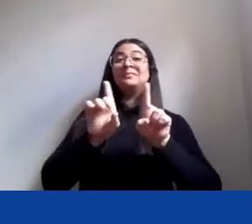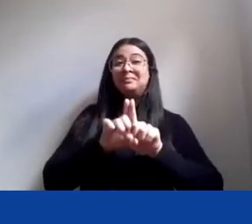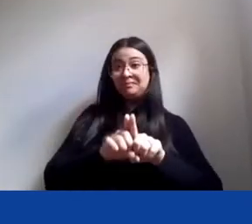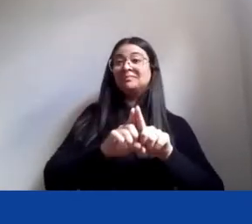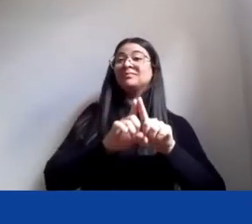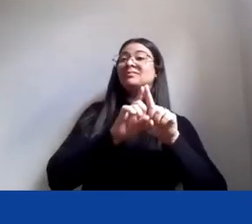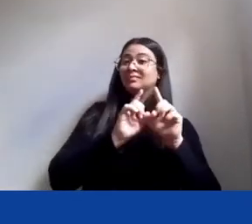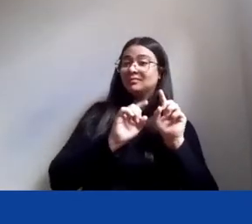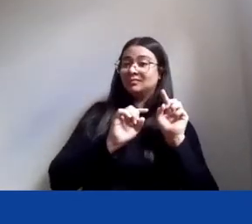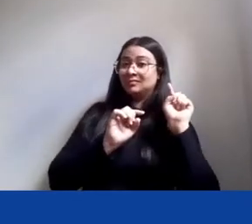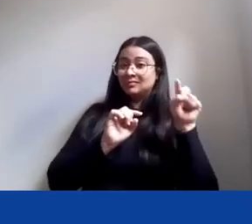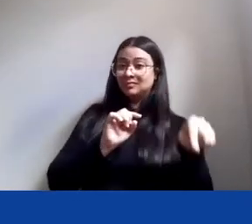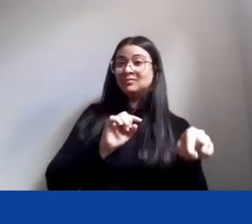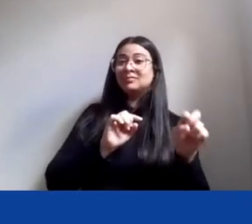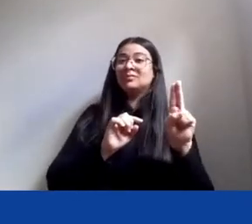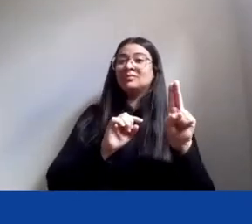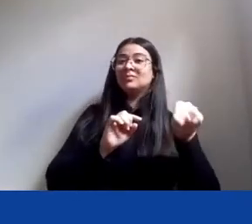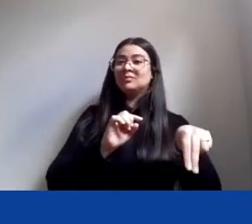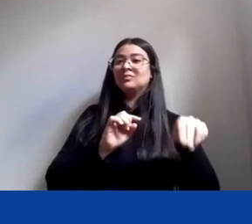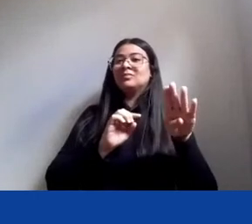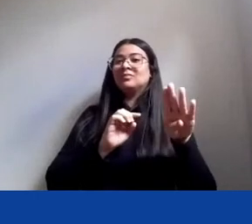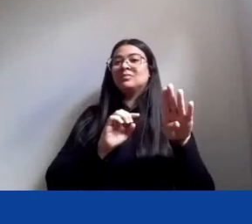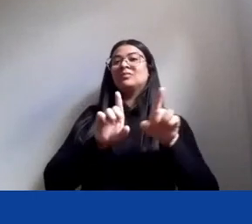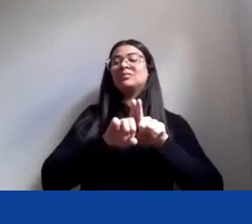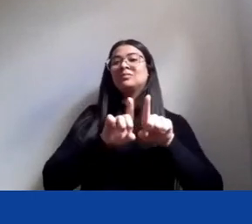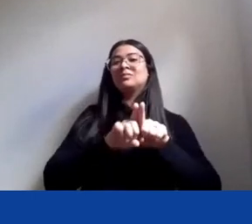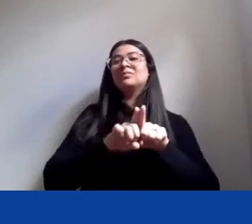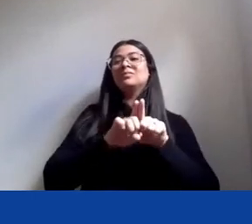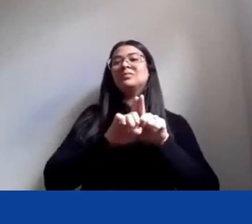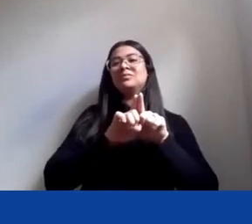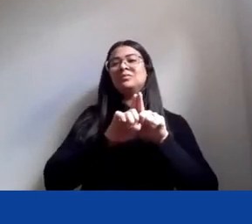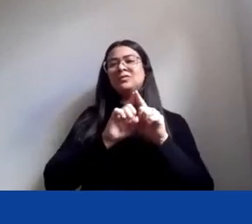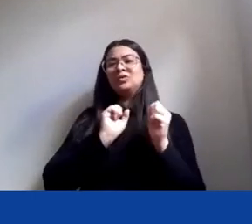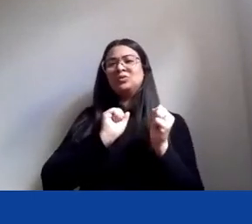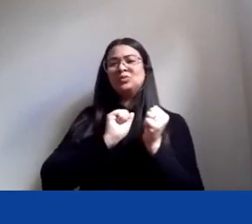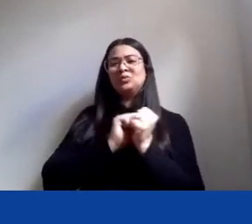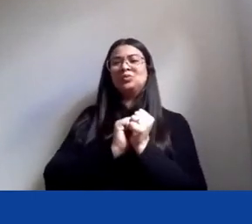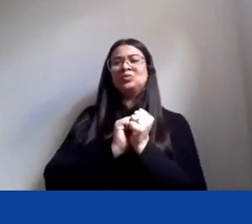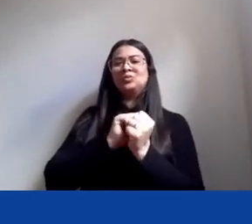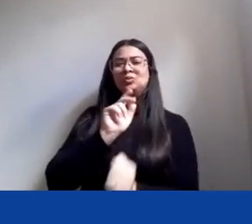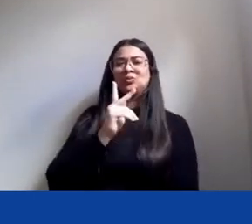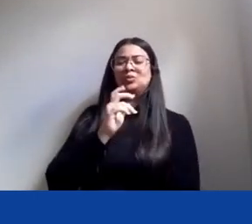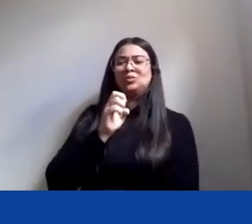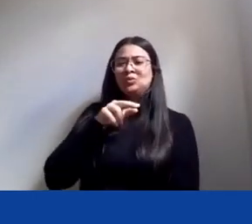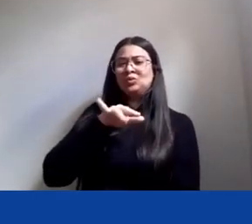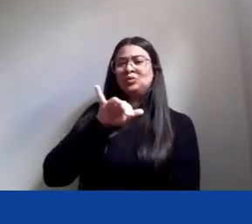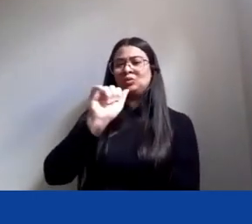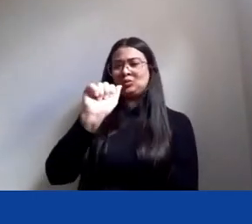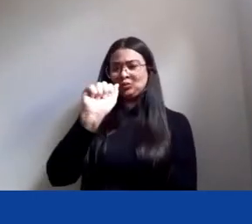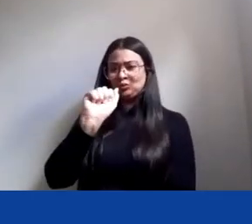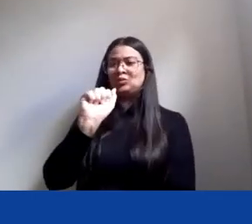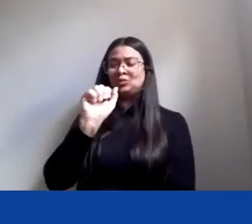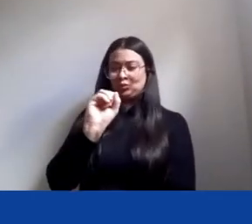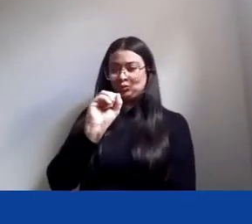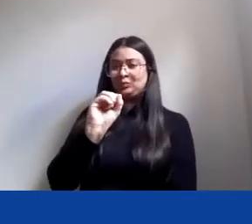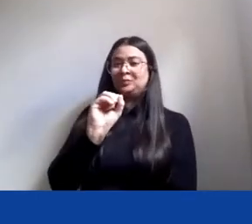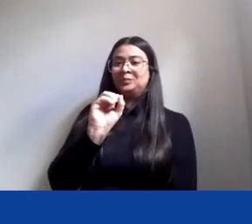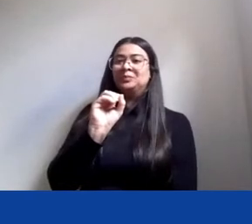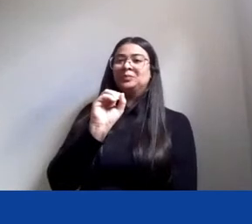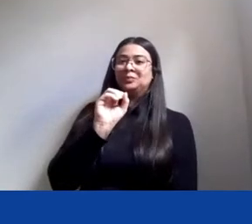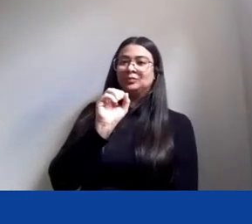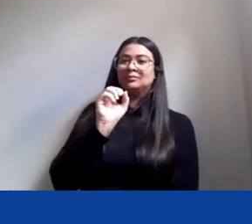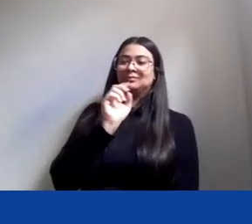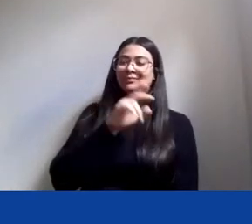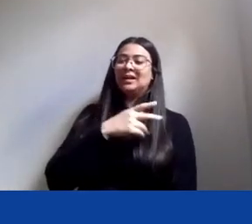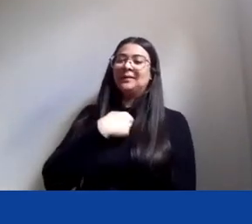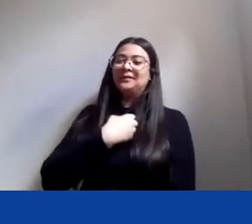estive com o Enio durante mais tempo do que com a Josileia, com a Josileia, uma trajetória que começa agora, mas